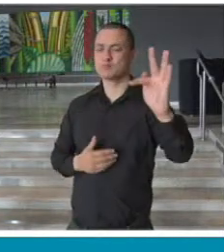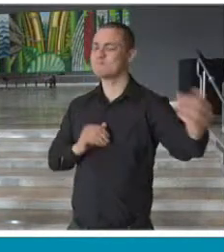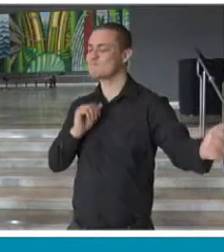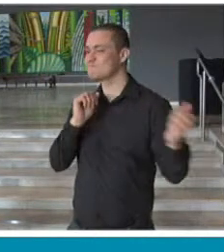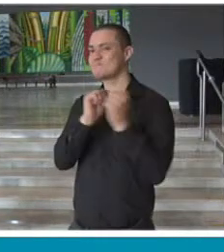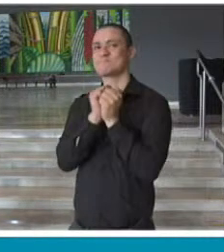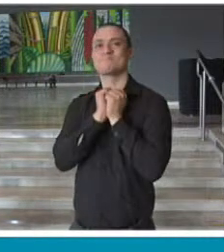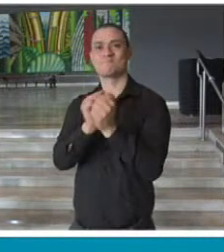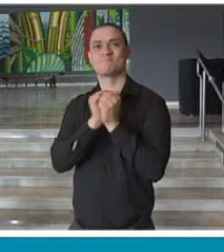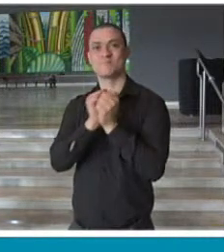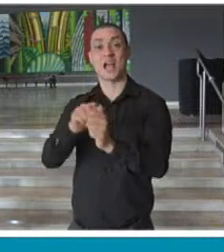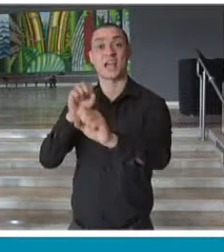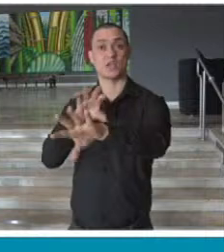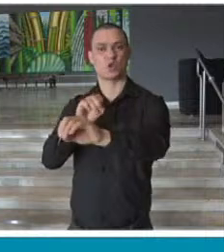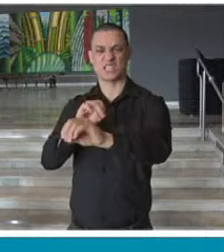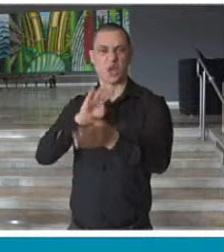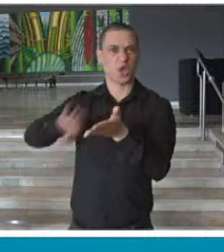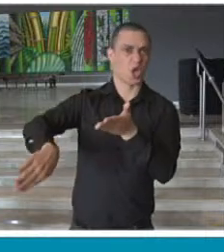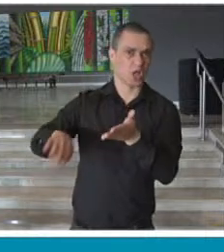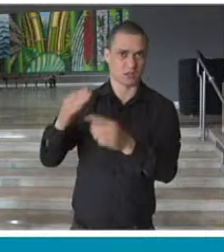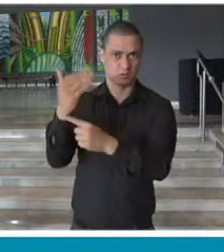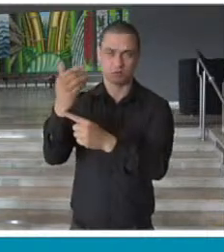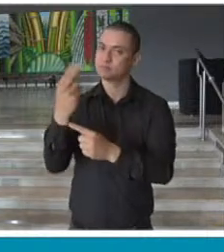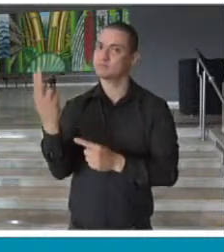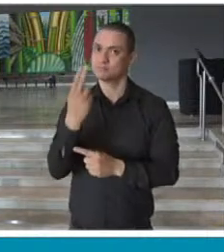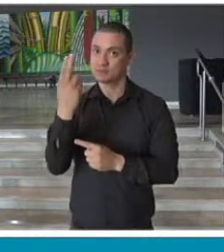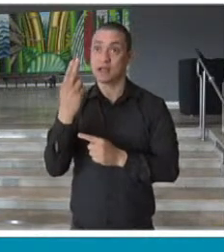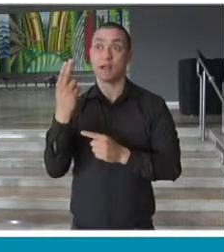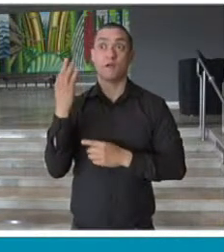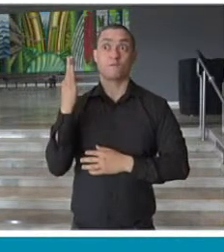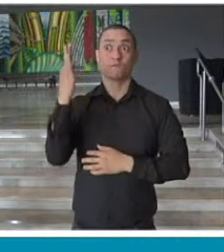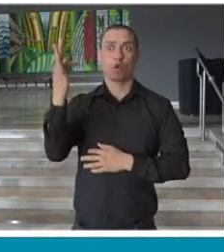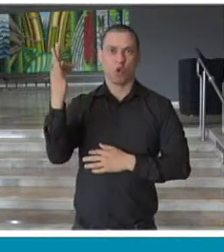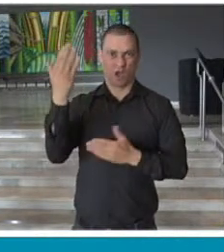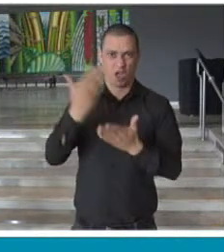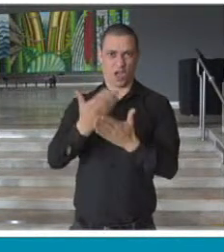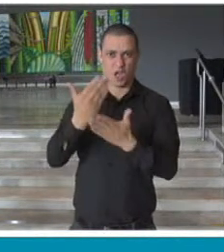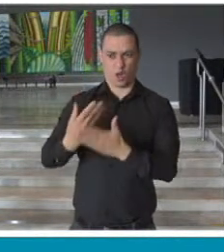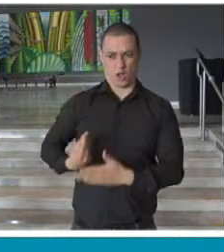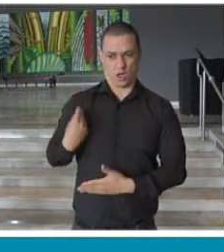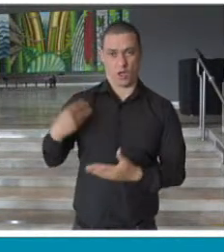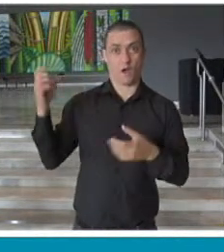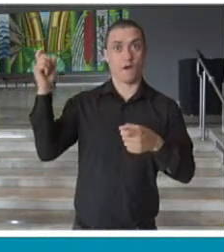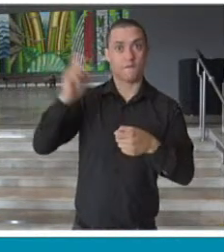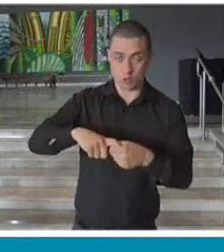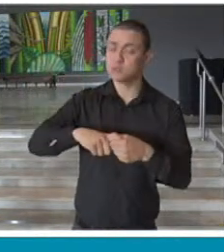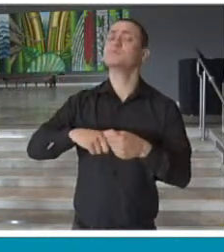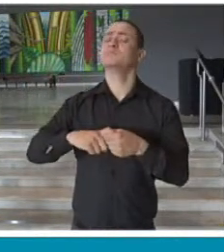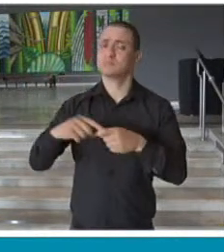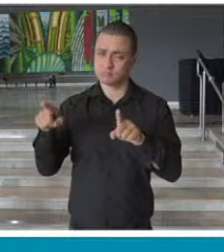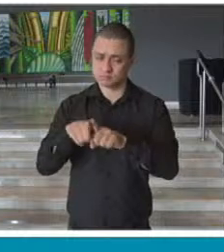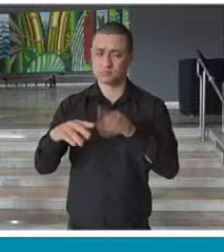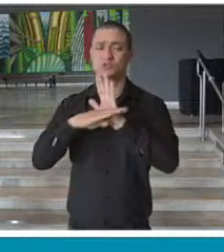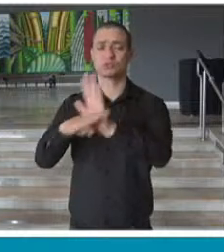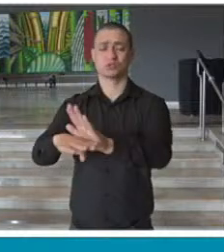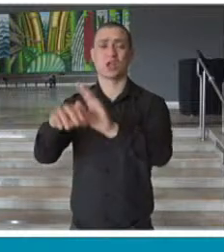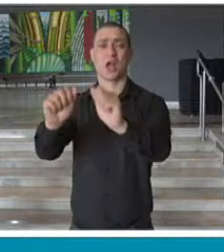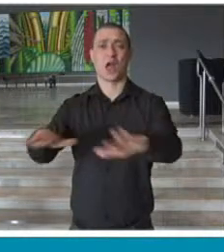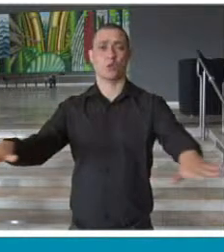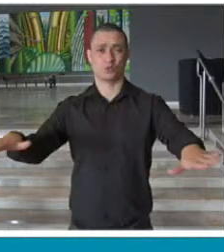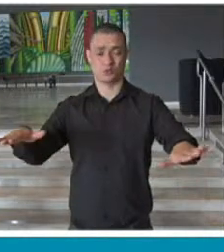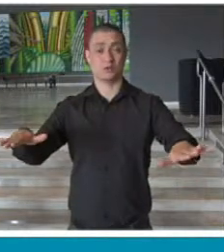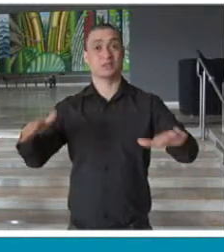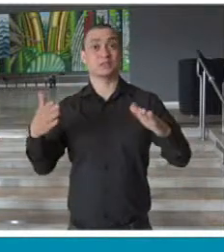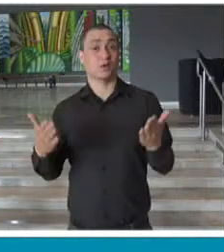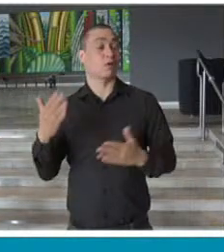especialmente, mesmo com o retorno, mas, especialmente, nesse momento, onde teremos que recuperar e apoiar muito os nossos estudantes. Então,